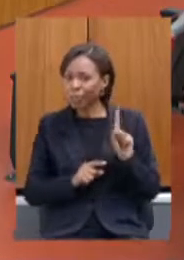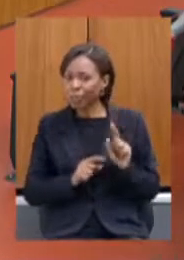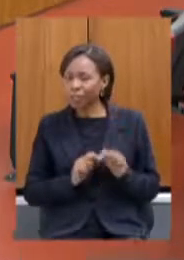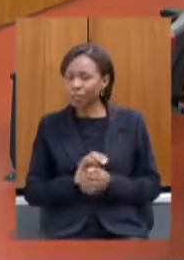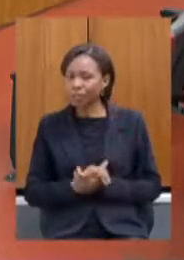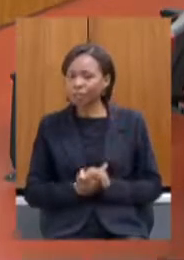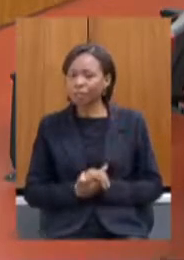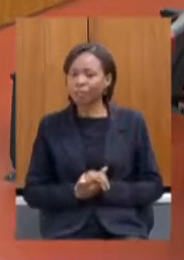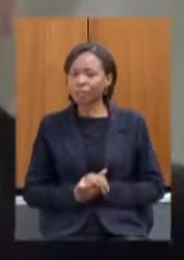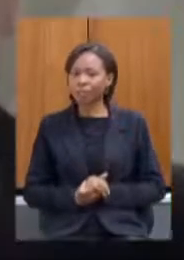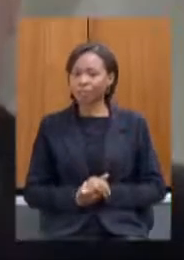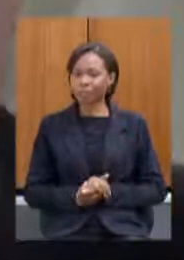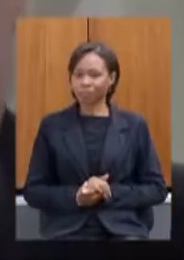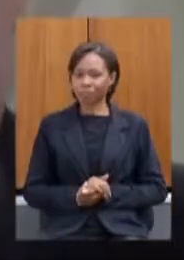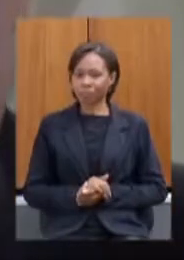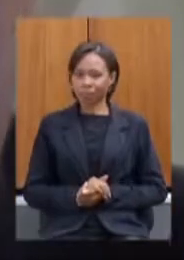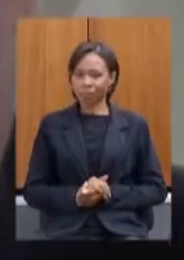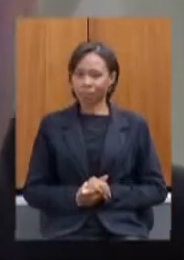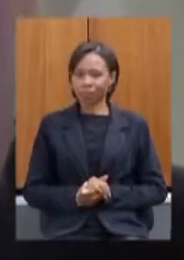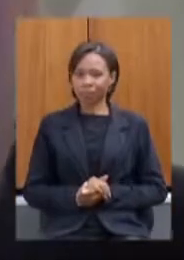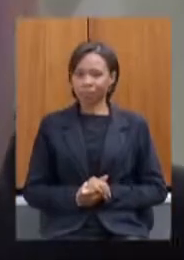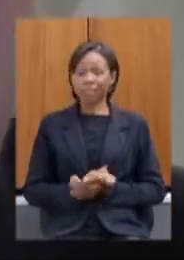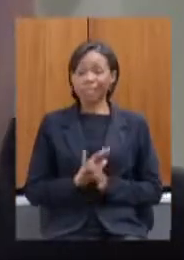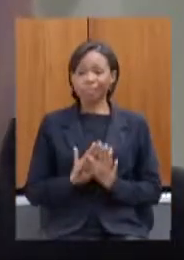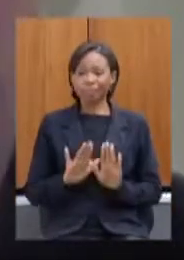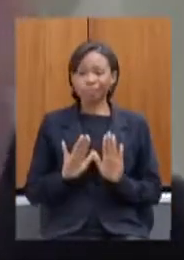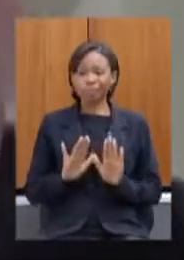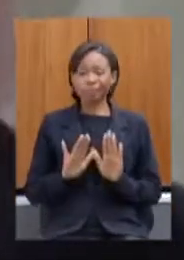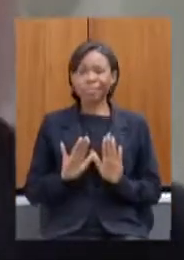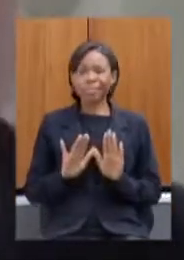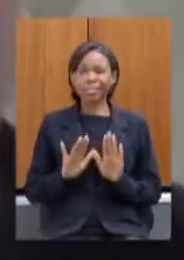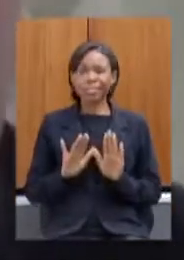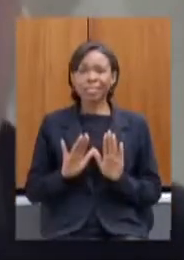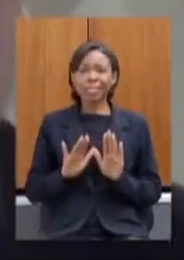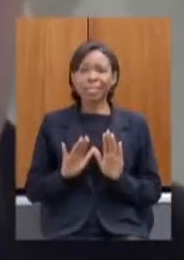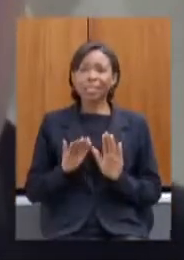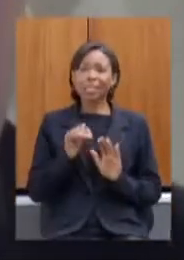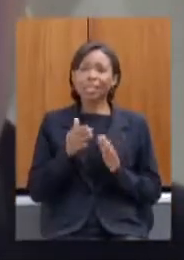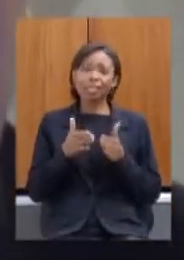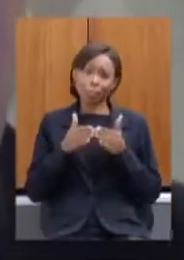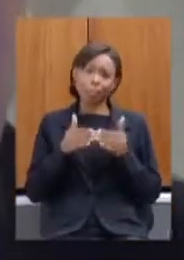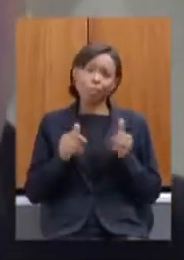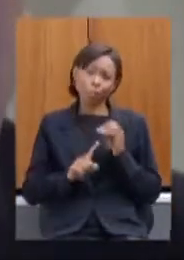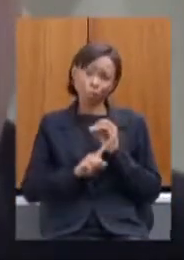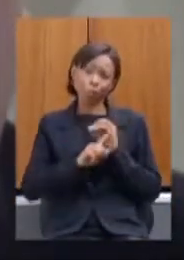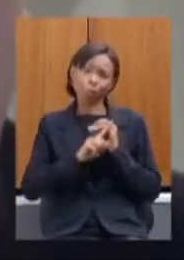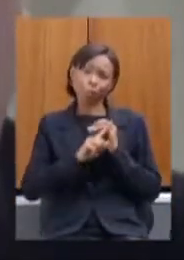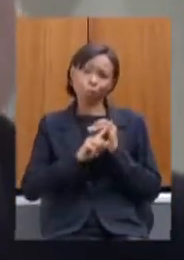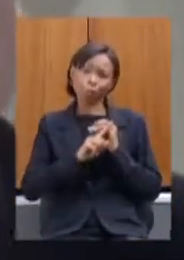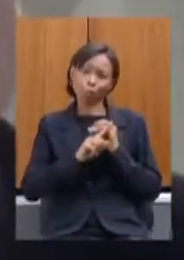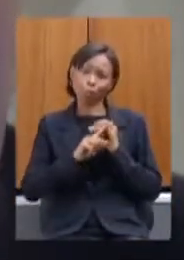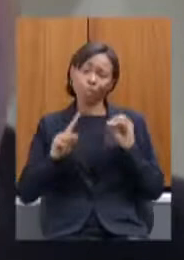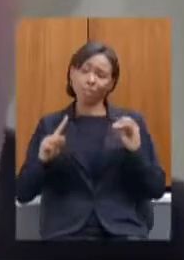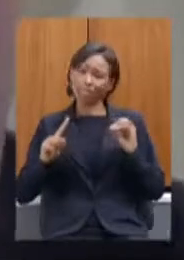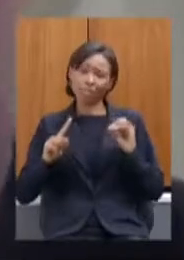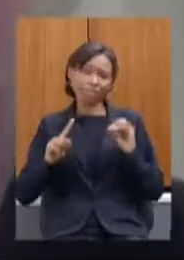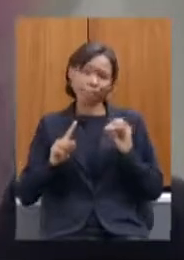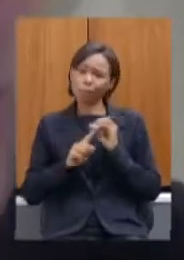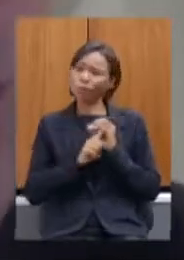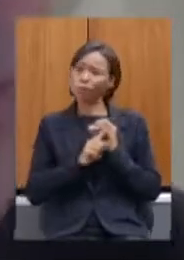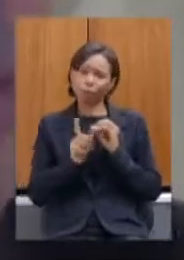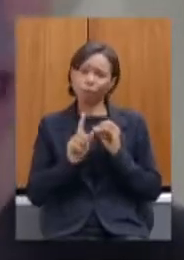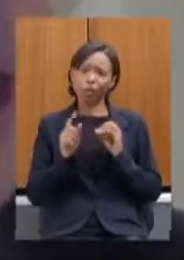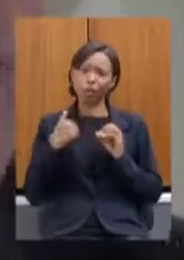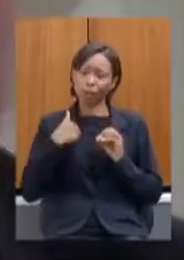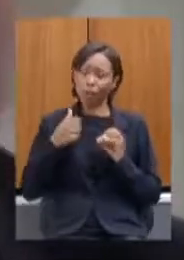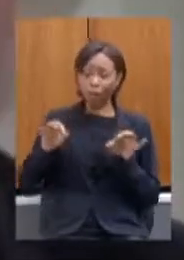aqui deputado podia pedir para o pessoal não ficar colocando o meu no mudo porque está tendo esse problema assim que terminar de falar eu boto no mudo